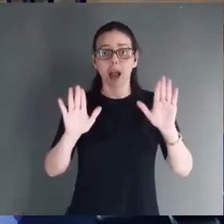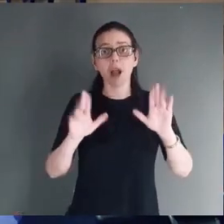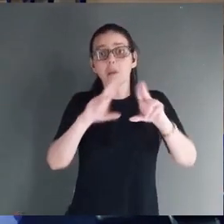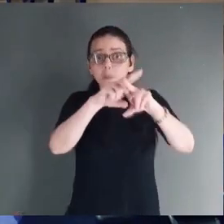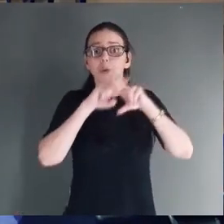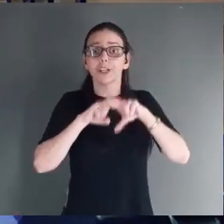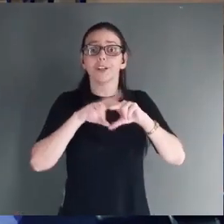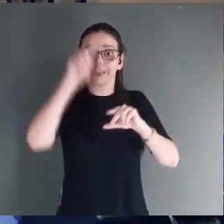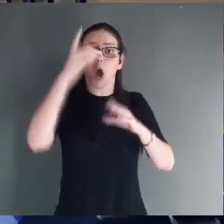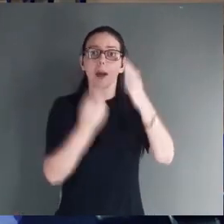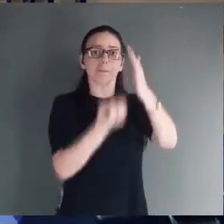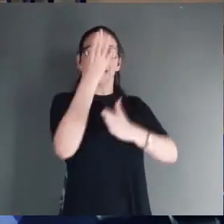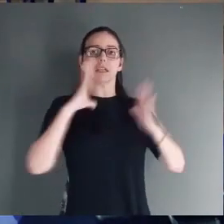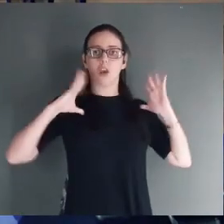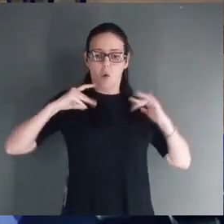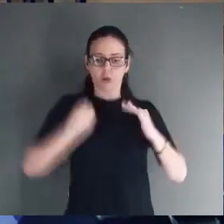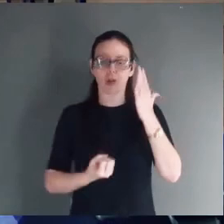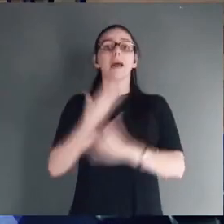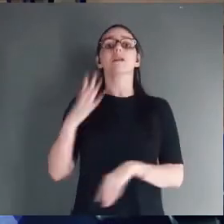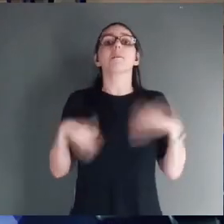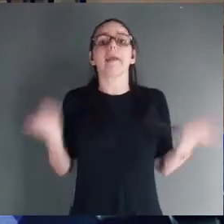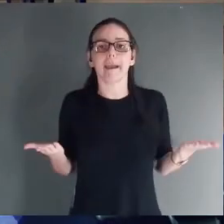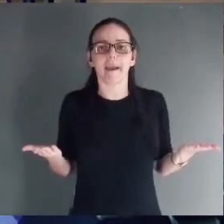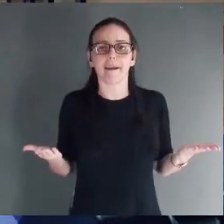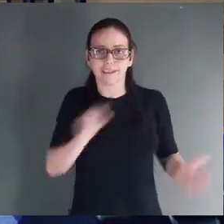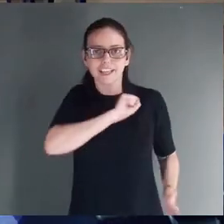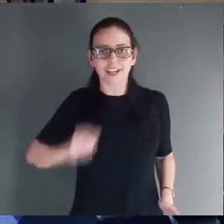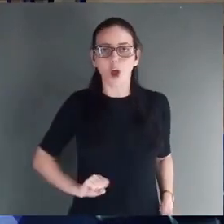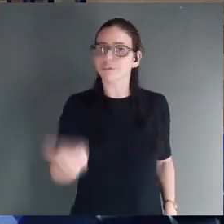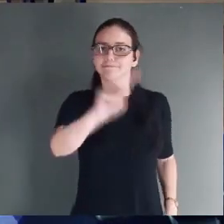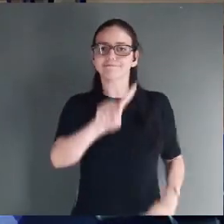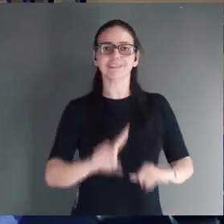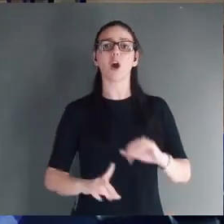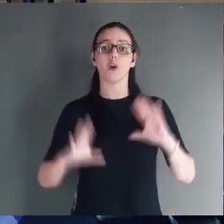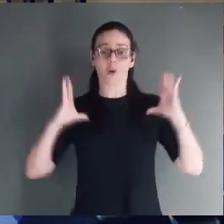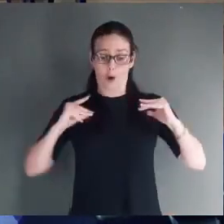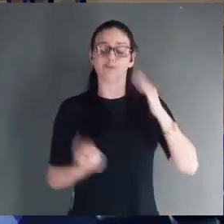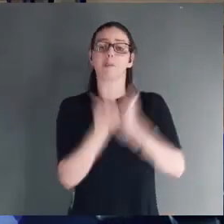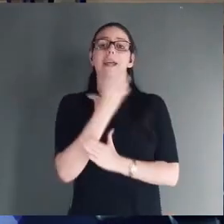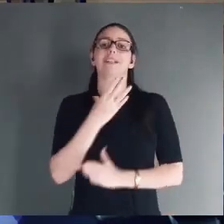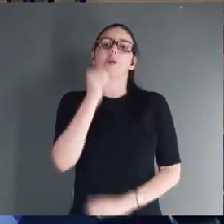que viviam a margem. Para esses que não tinham acesso, que Jesus chegou.